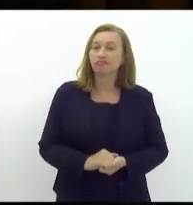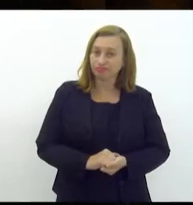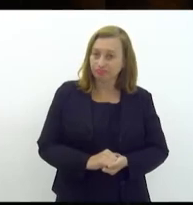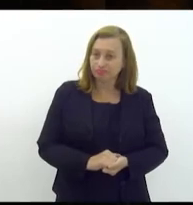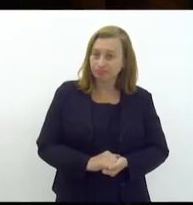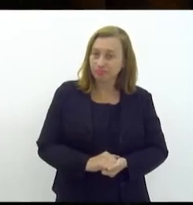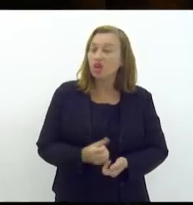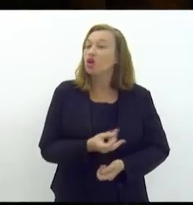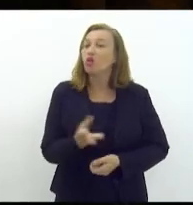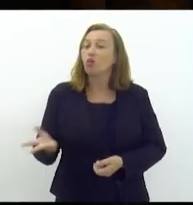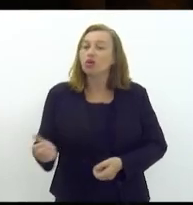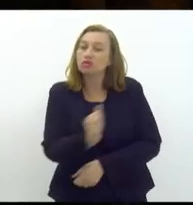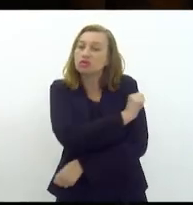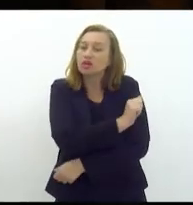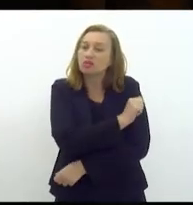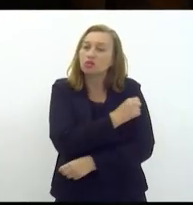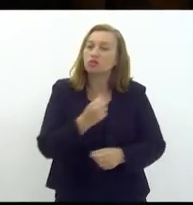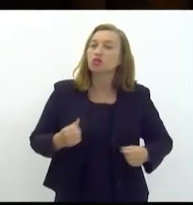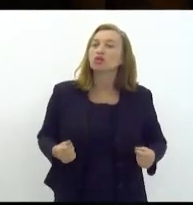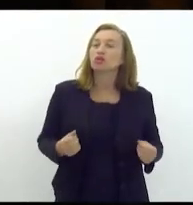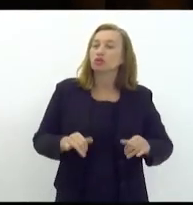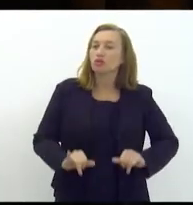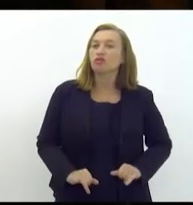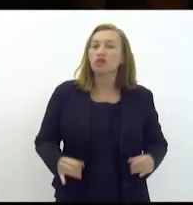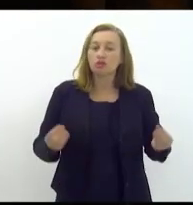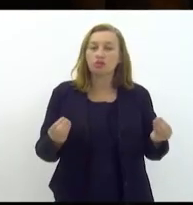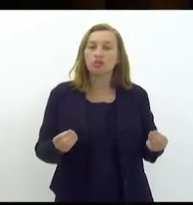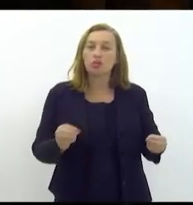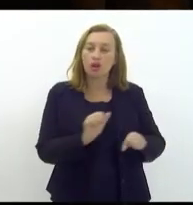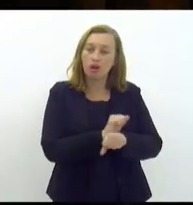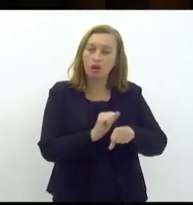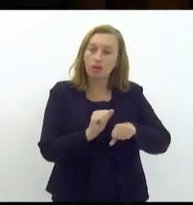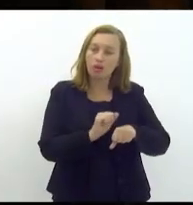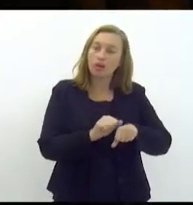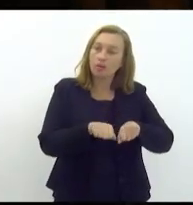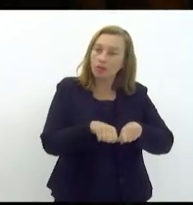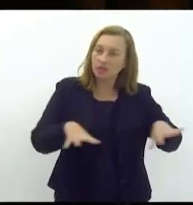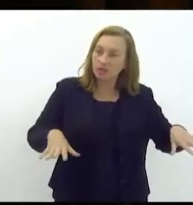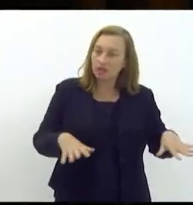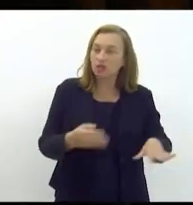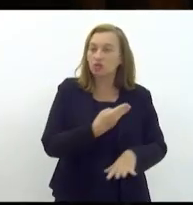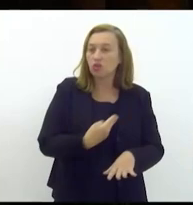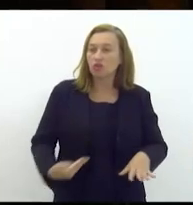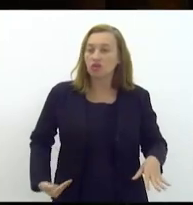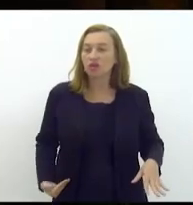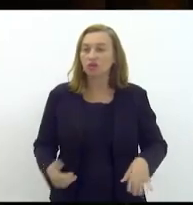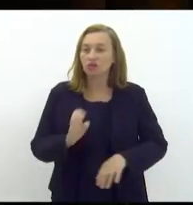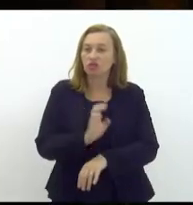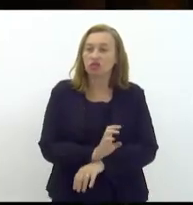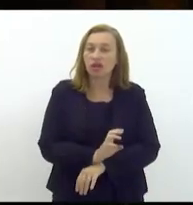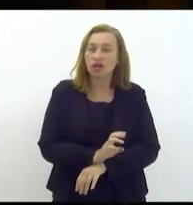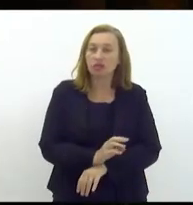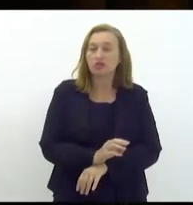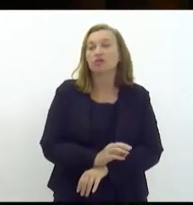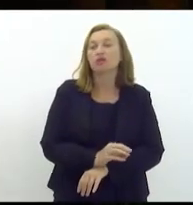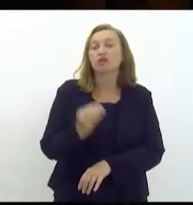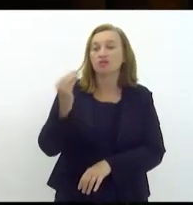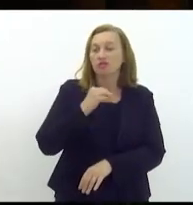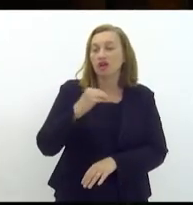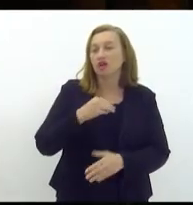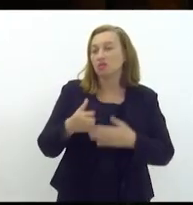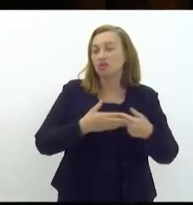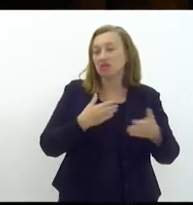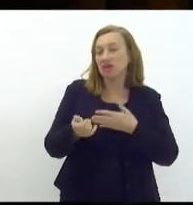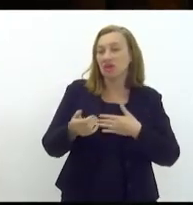quantos estudantes sofreram com o impacto da pandemia e o governo do estado fracassou em apresentar qualquer projeto